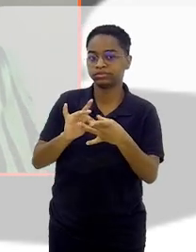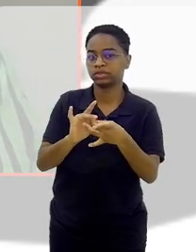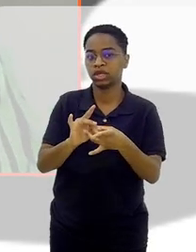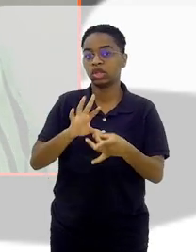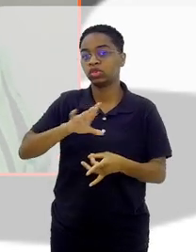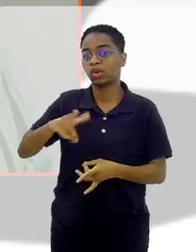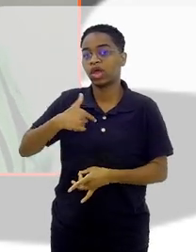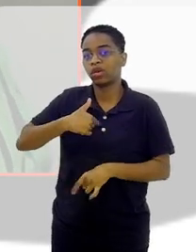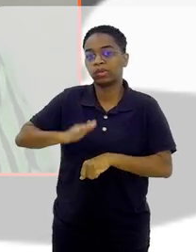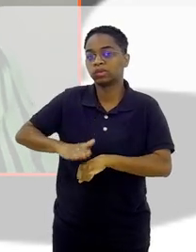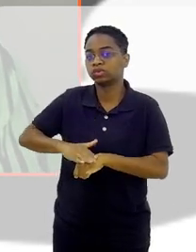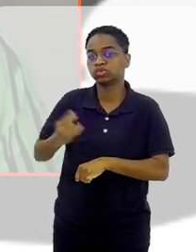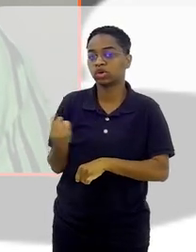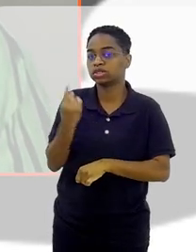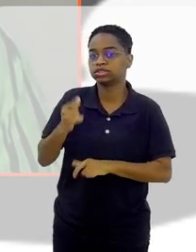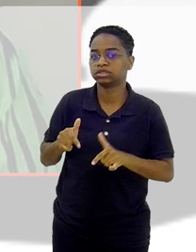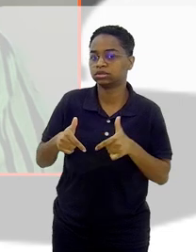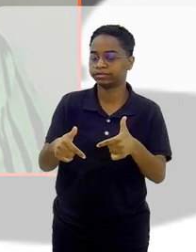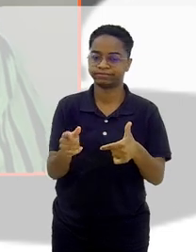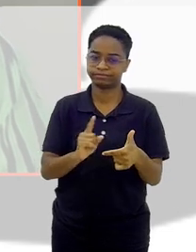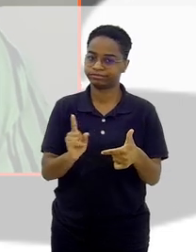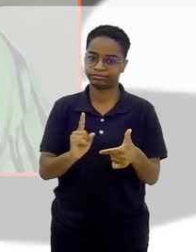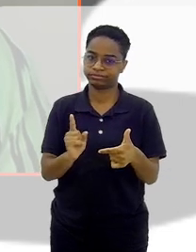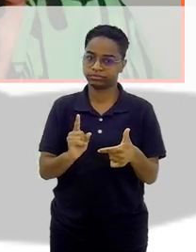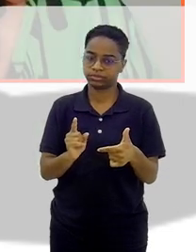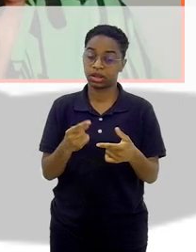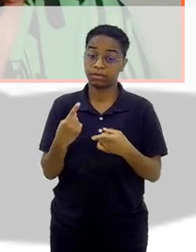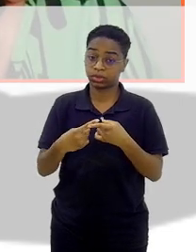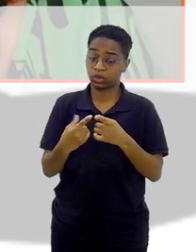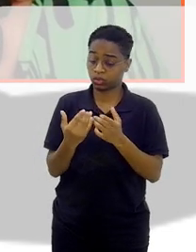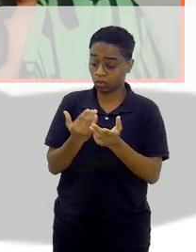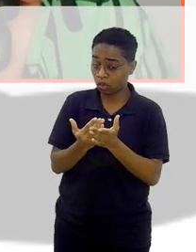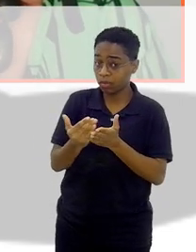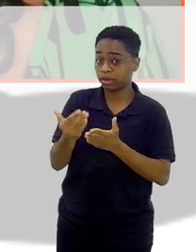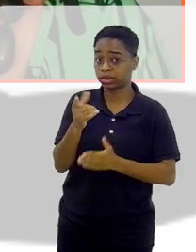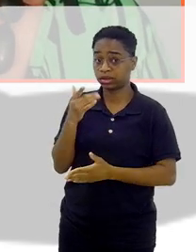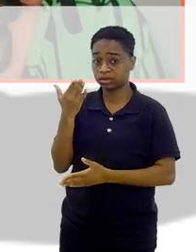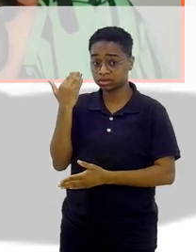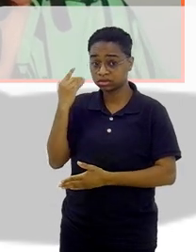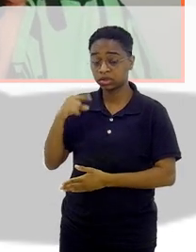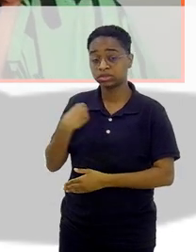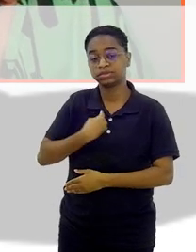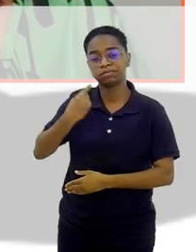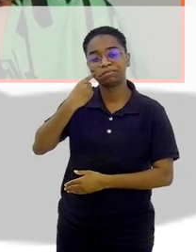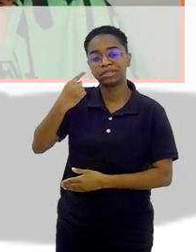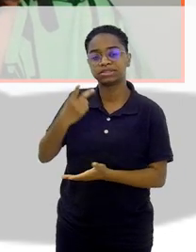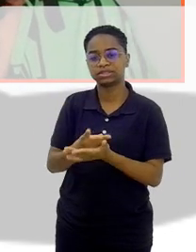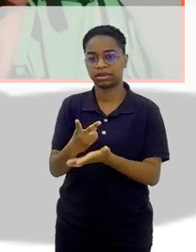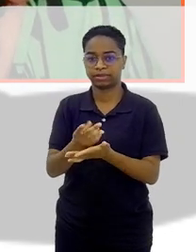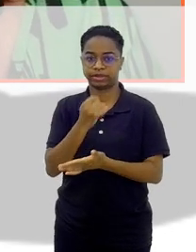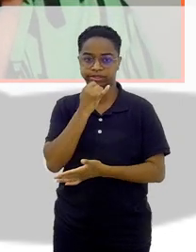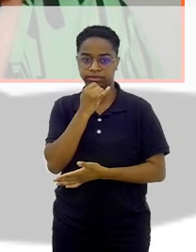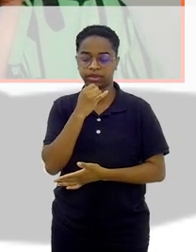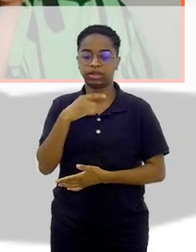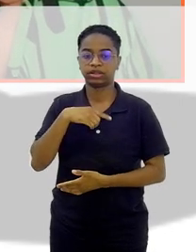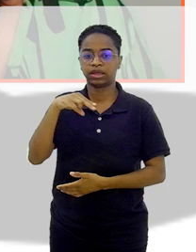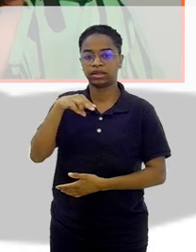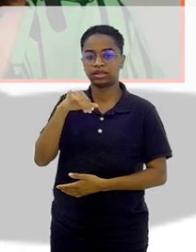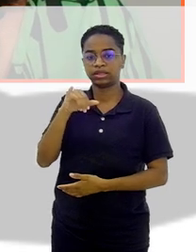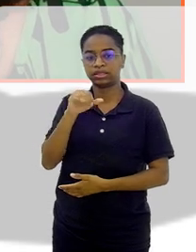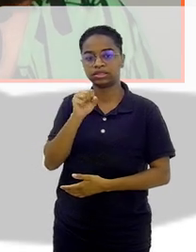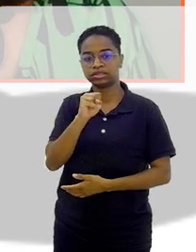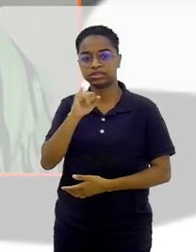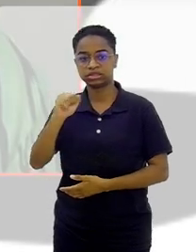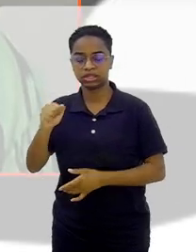era um projeto só meu. Desde o início, nós pensávamos isso, né? Então, entrava a Anícia